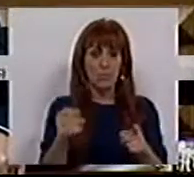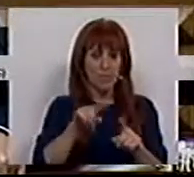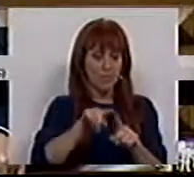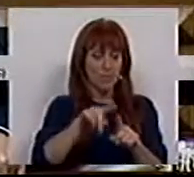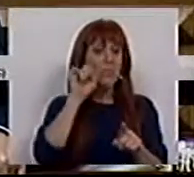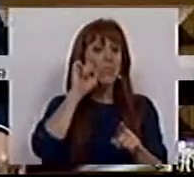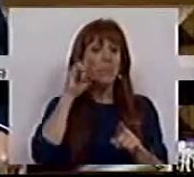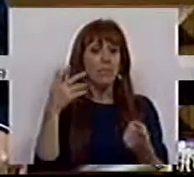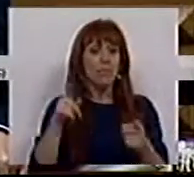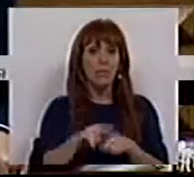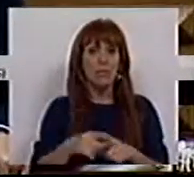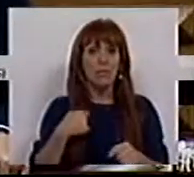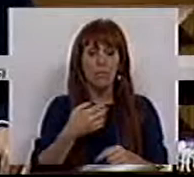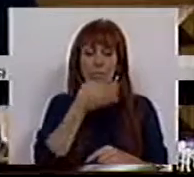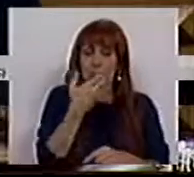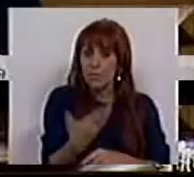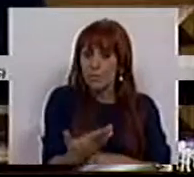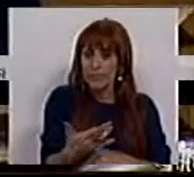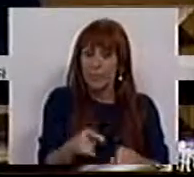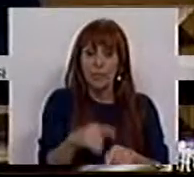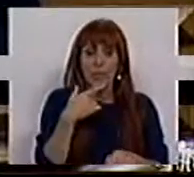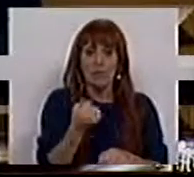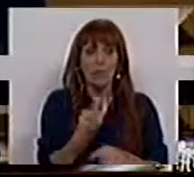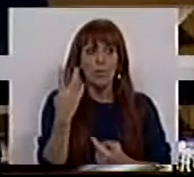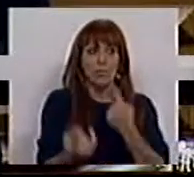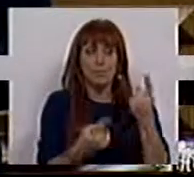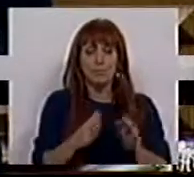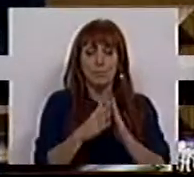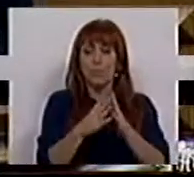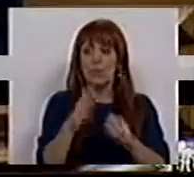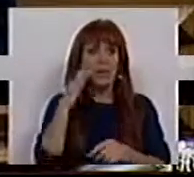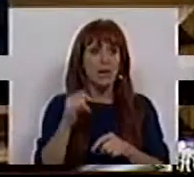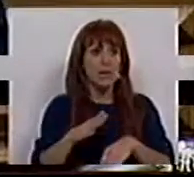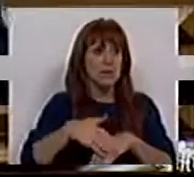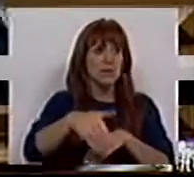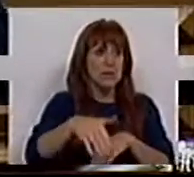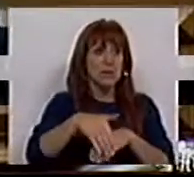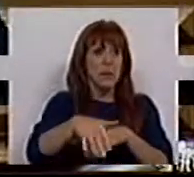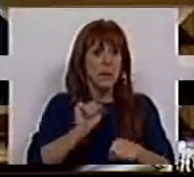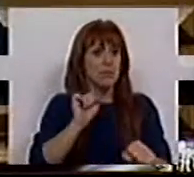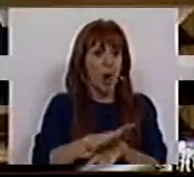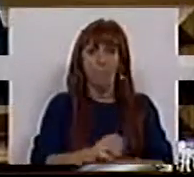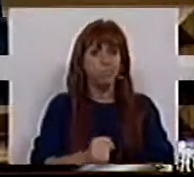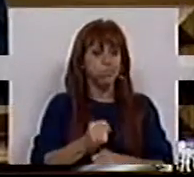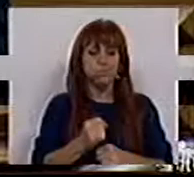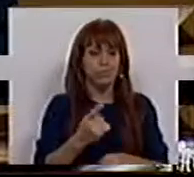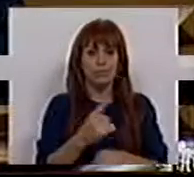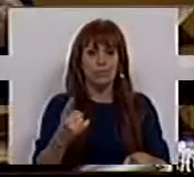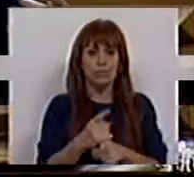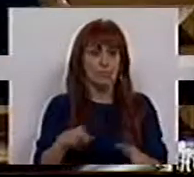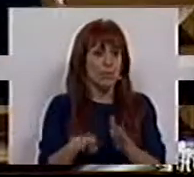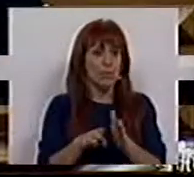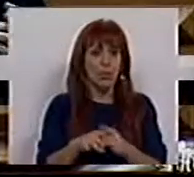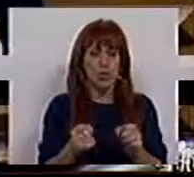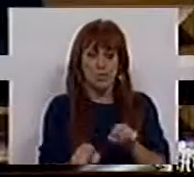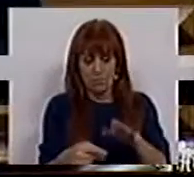é de segurança que nós estamos a falar de muitas vezes as embarcações tentarem sair para o mar e não poderem fazer porque os